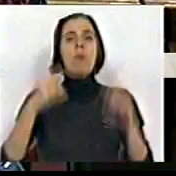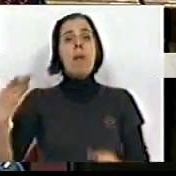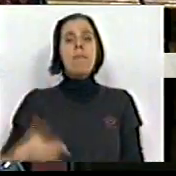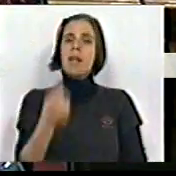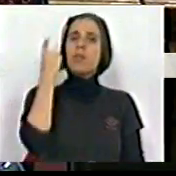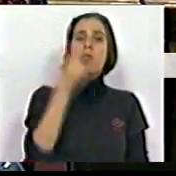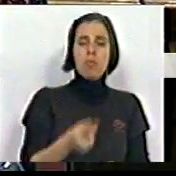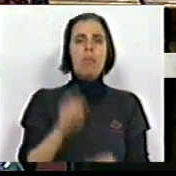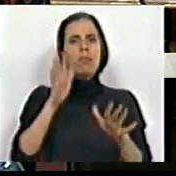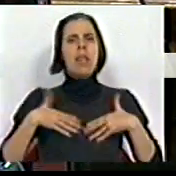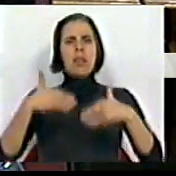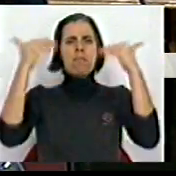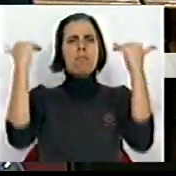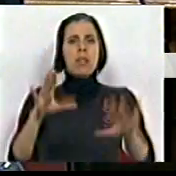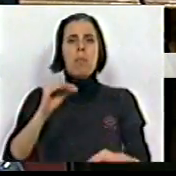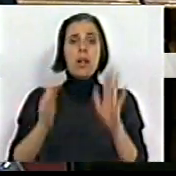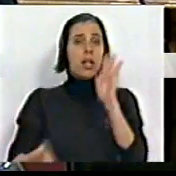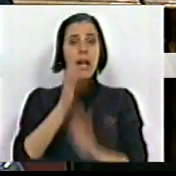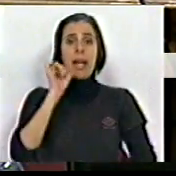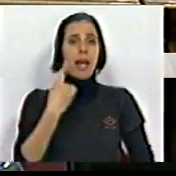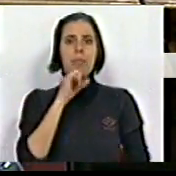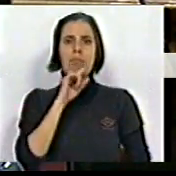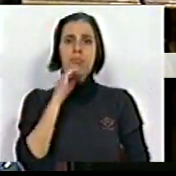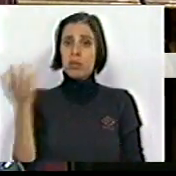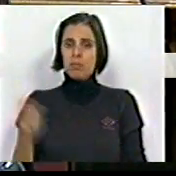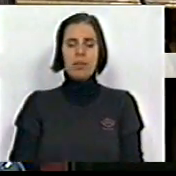merece uma coisa, a sua demissão o mais rapidamente possível.